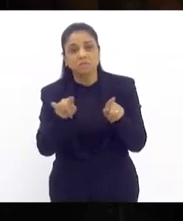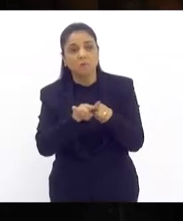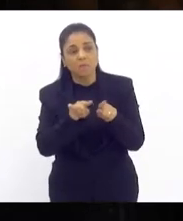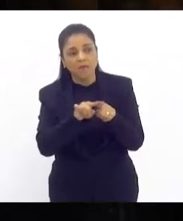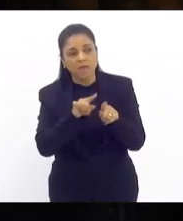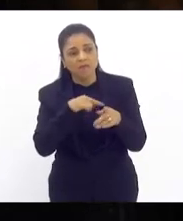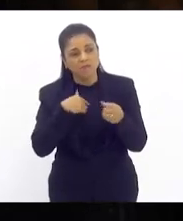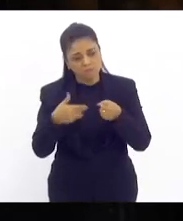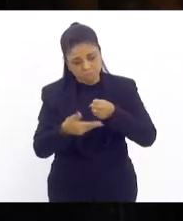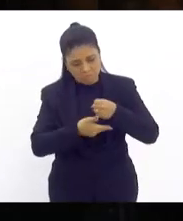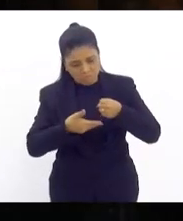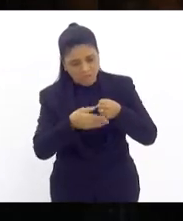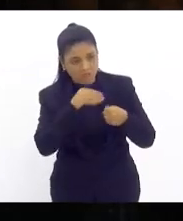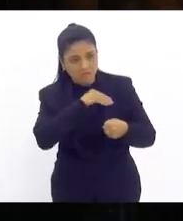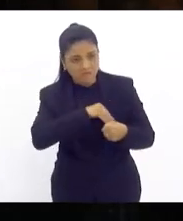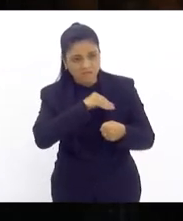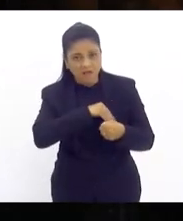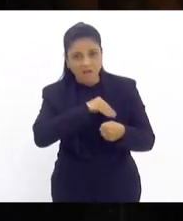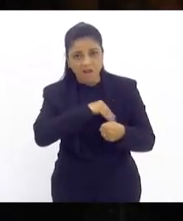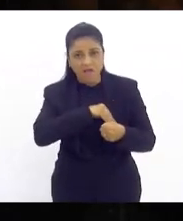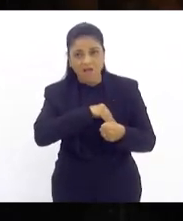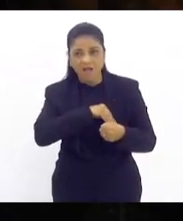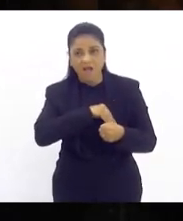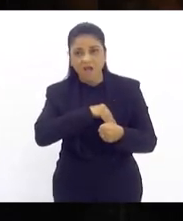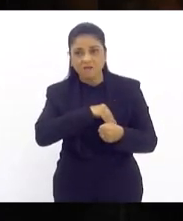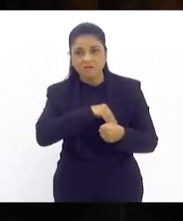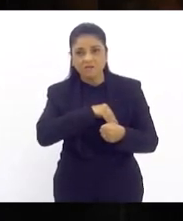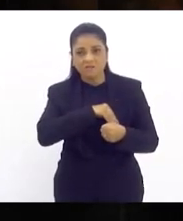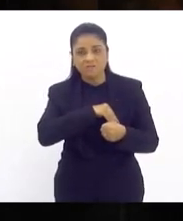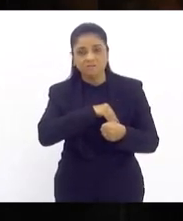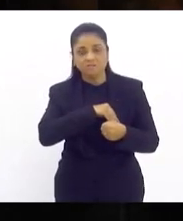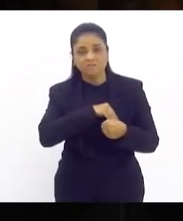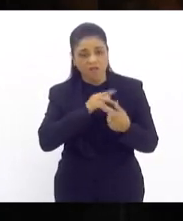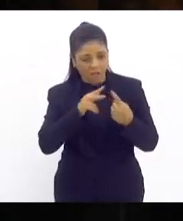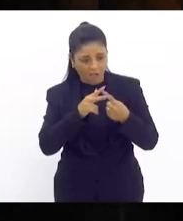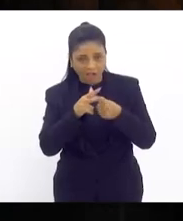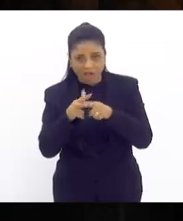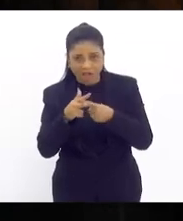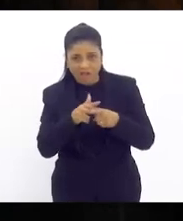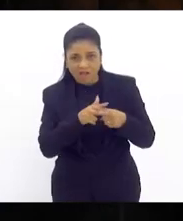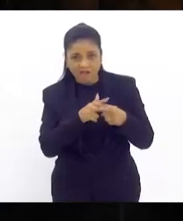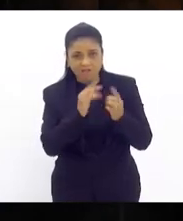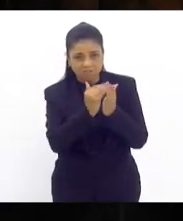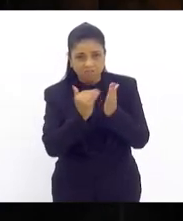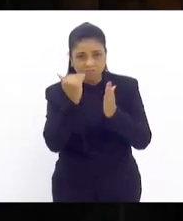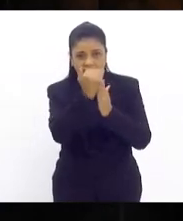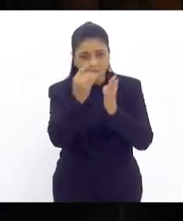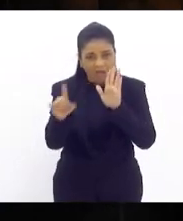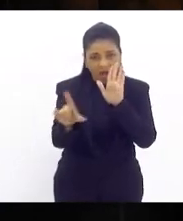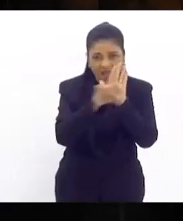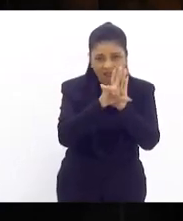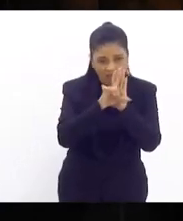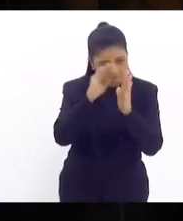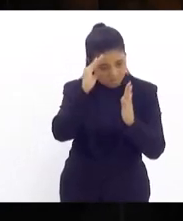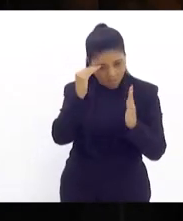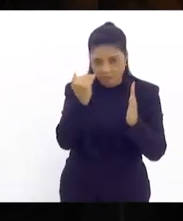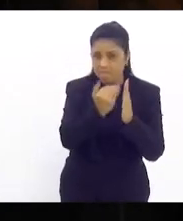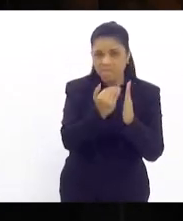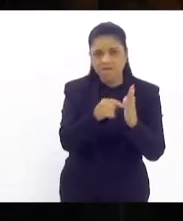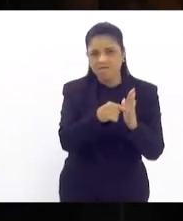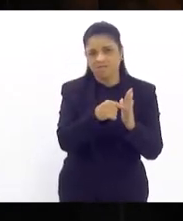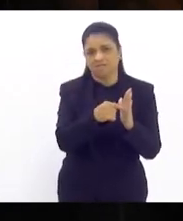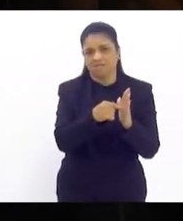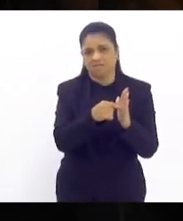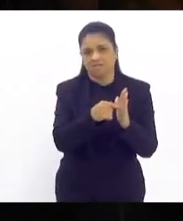mínimo salário mínimo estadual reajustado conforme mandada a lei manda nacionalmente com